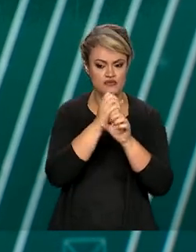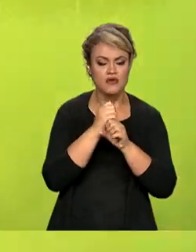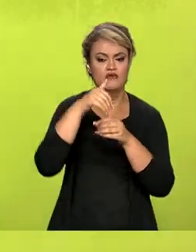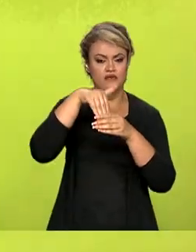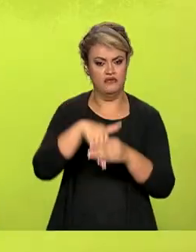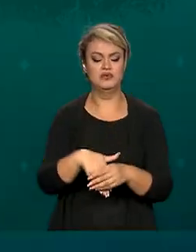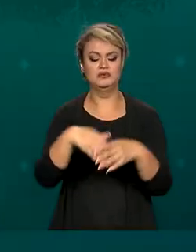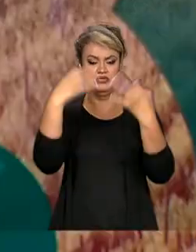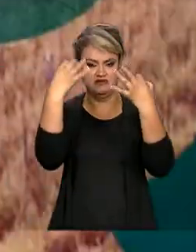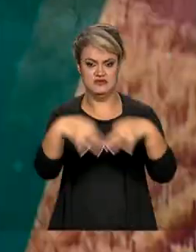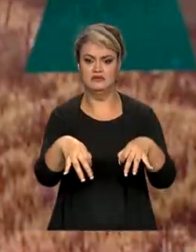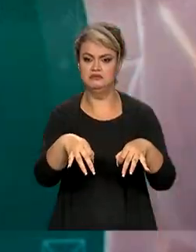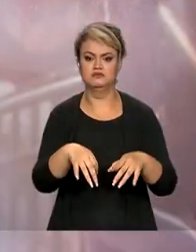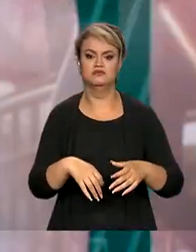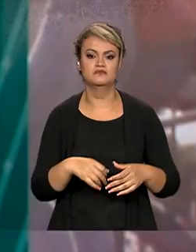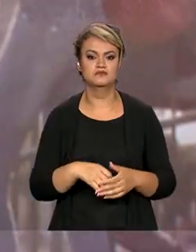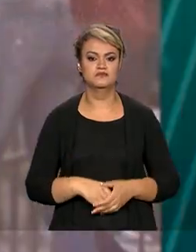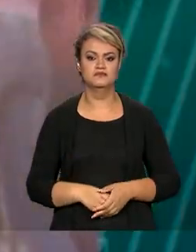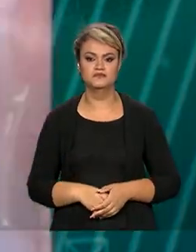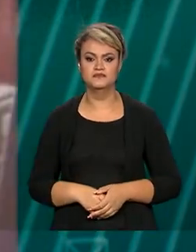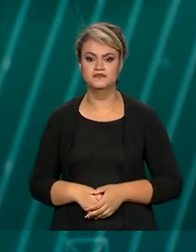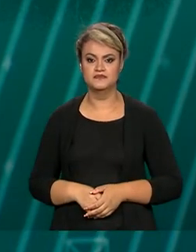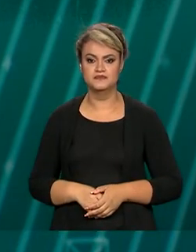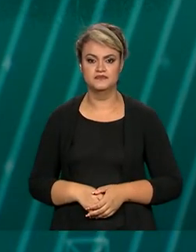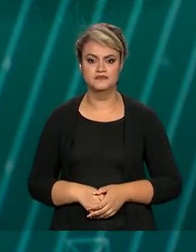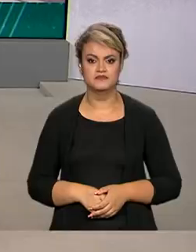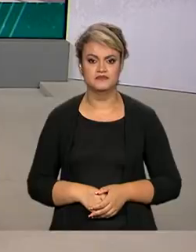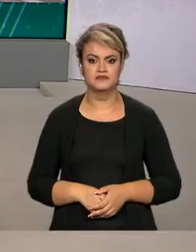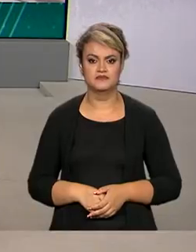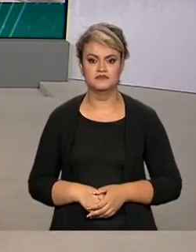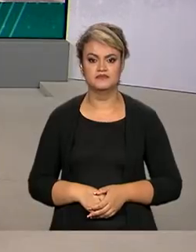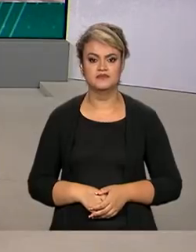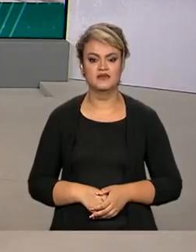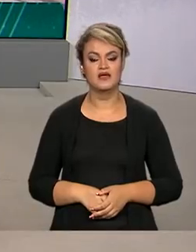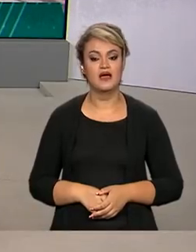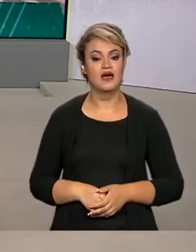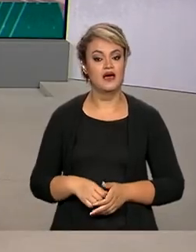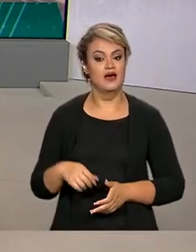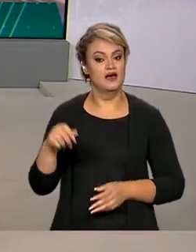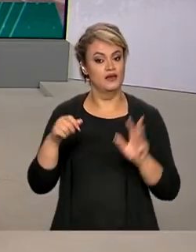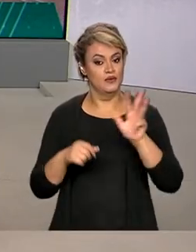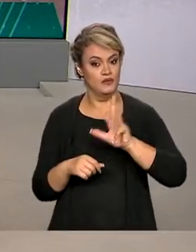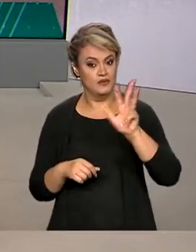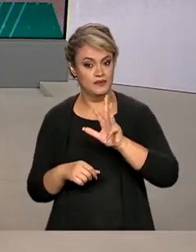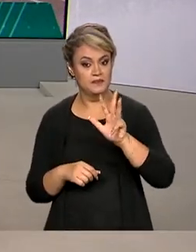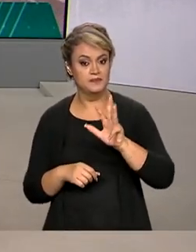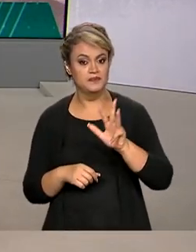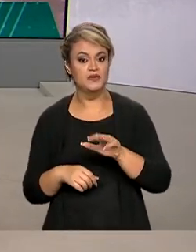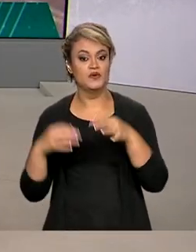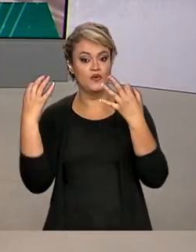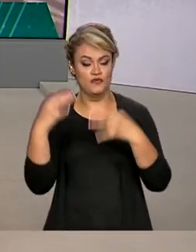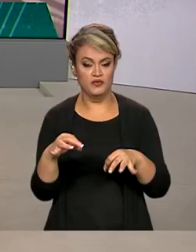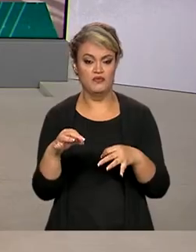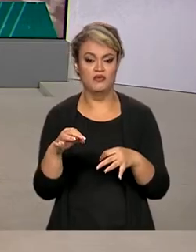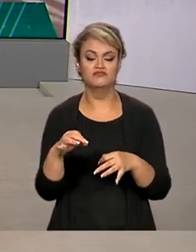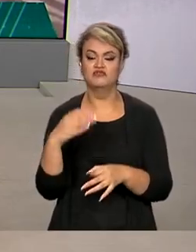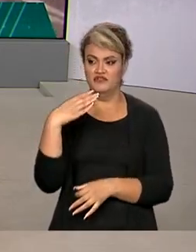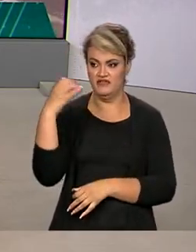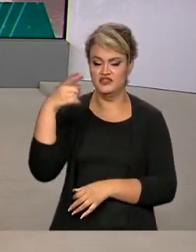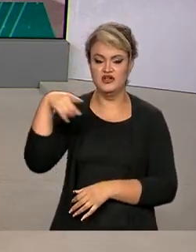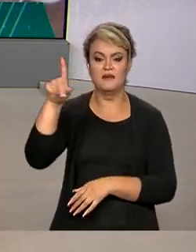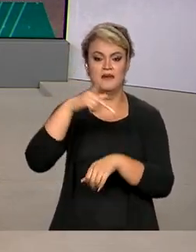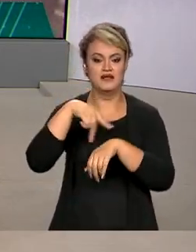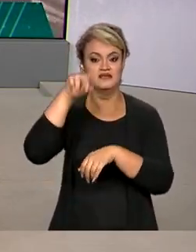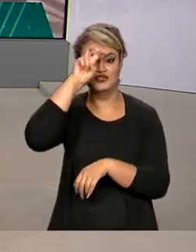e da totalização dos votos, fecha aspas. O presidente eleito, Luiz Inácio Lula da Silva, confirmou a viagem